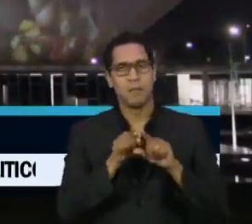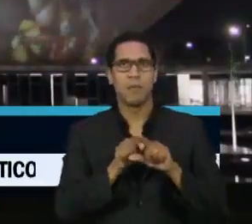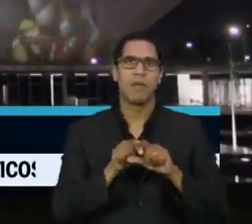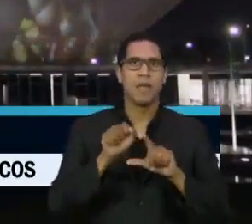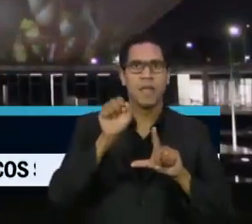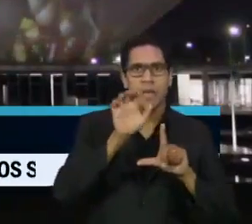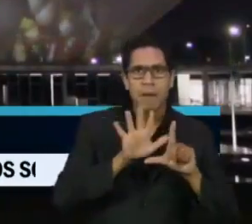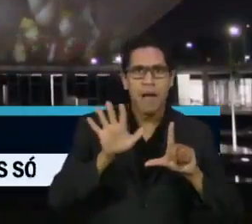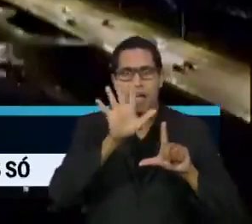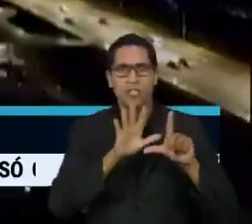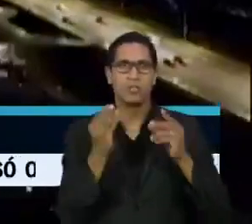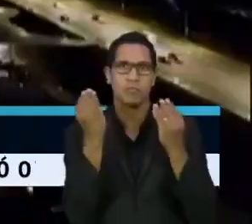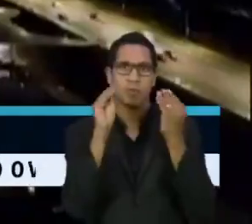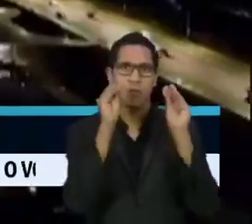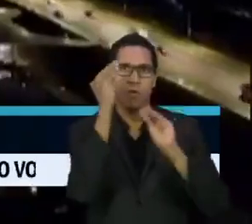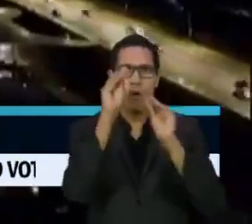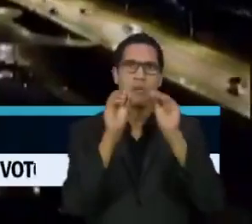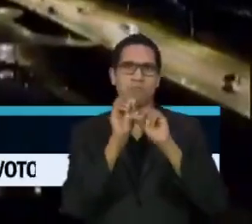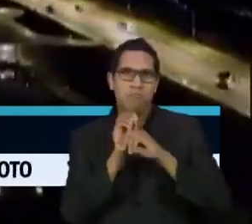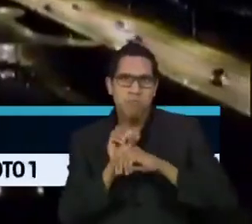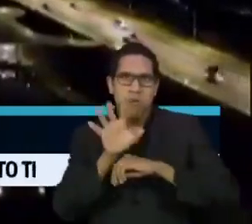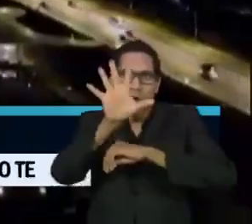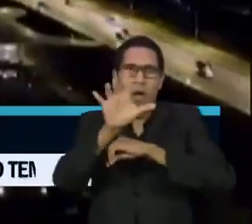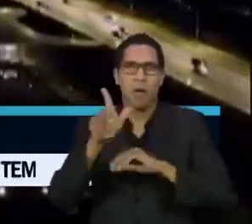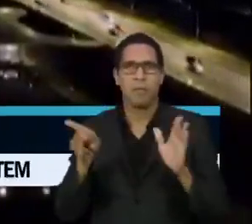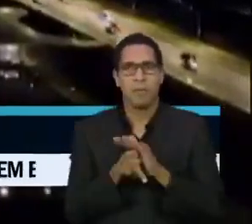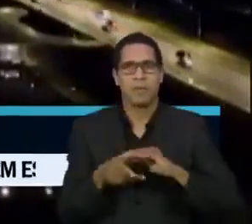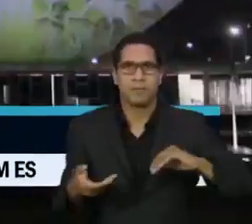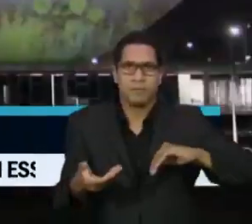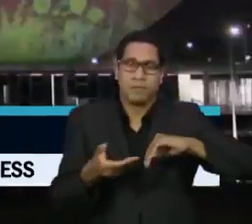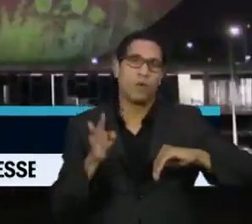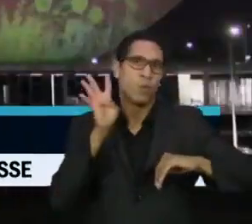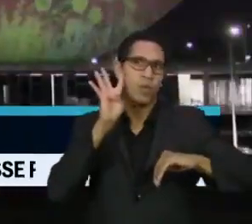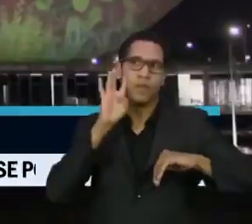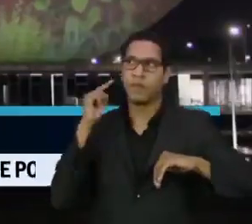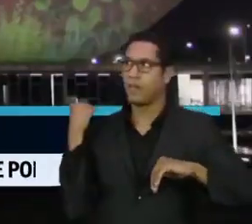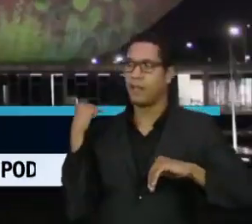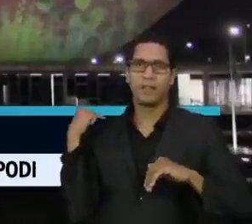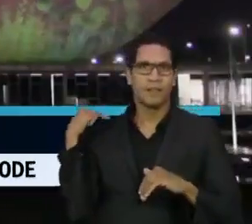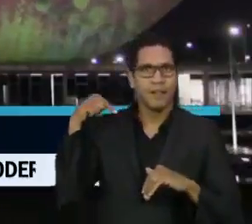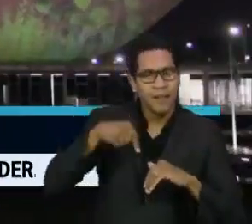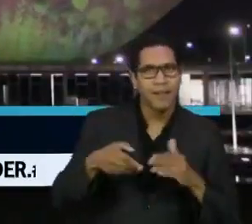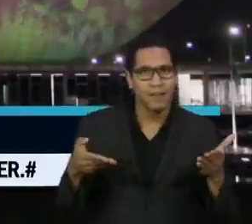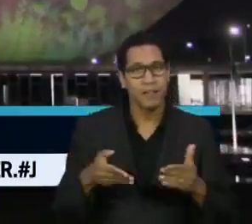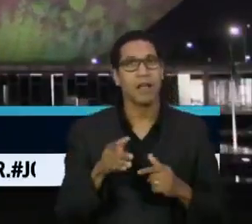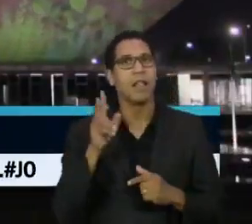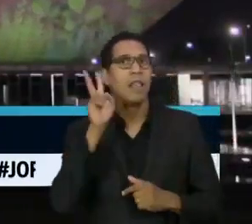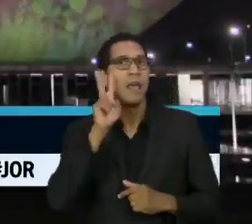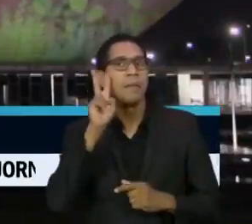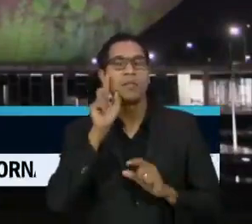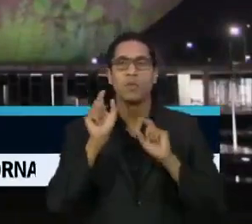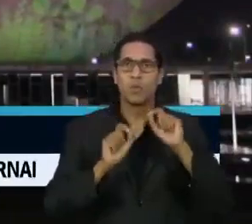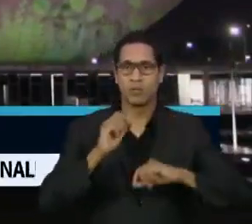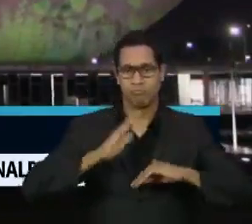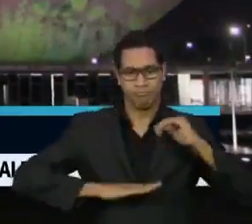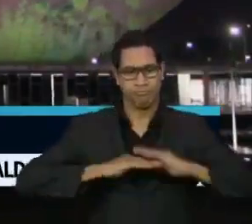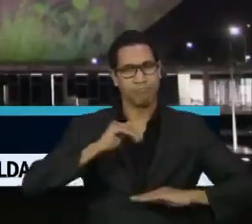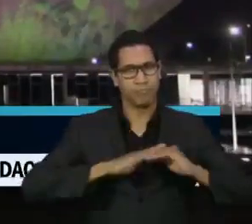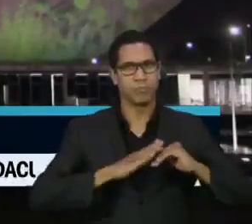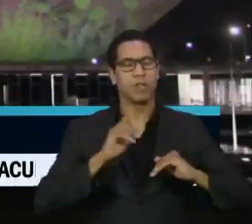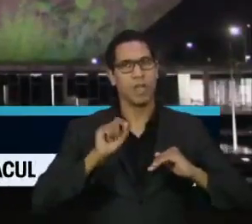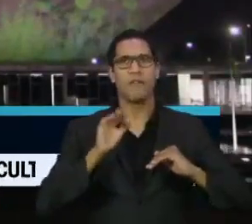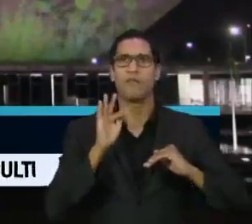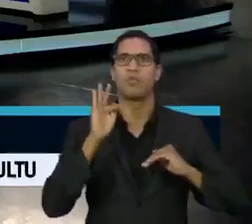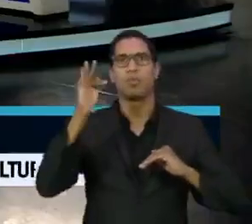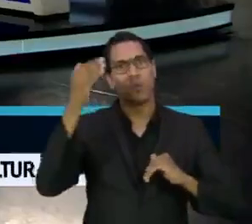verduras e hortaliças ocupa a fachada do Congresso Nacional desde quarta-feira. Na exibição está a lembrança de que nossas ações são o nosso